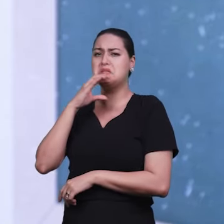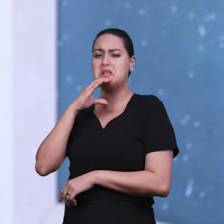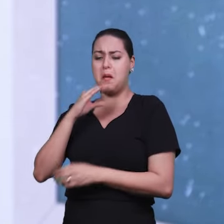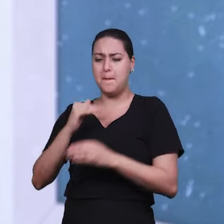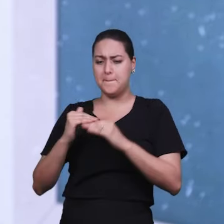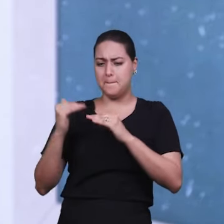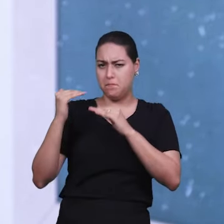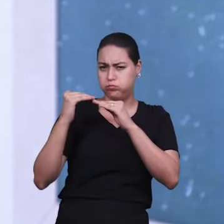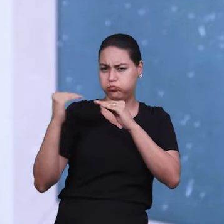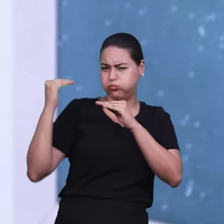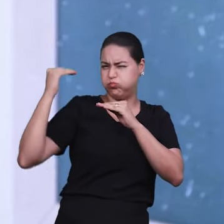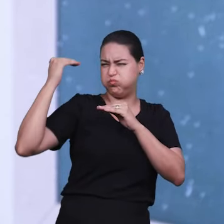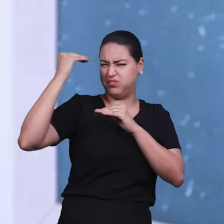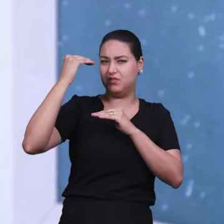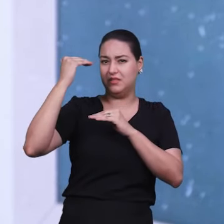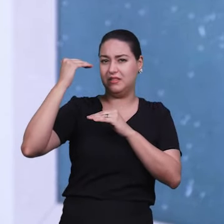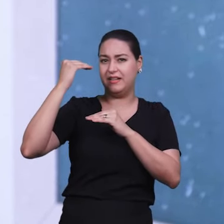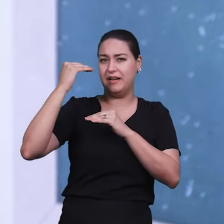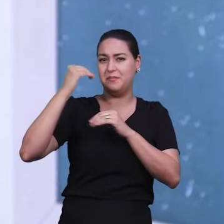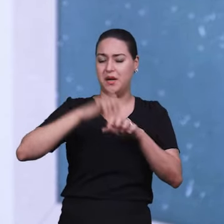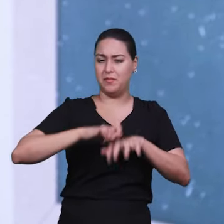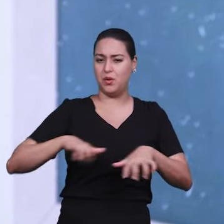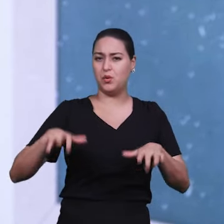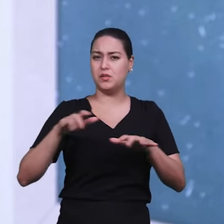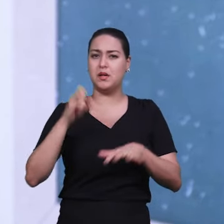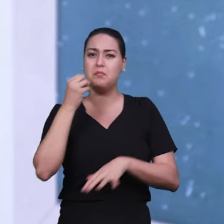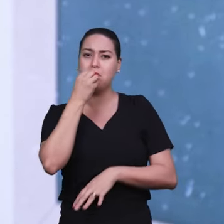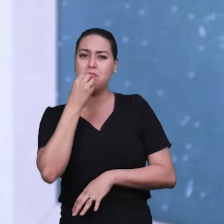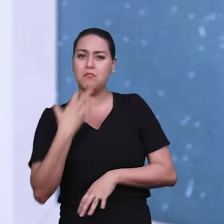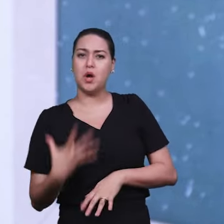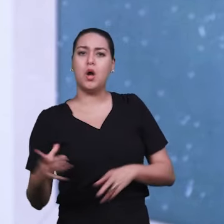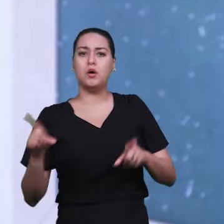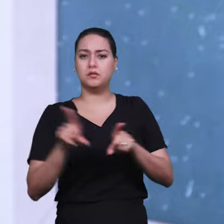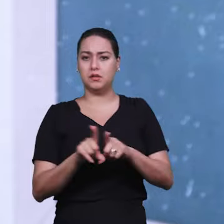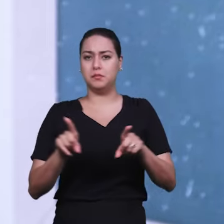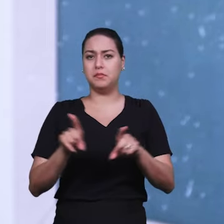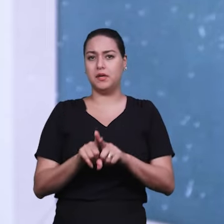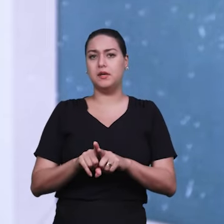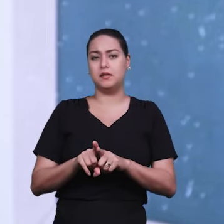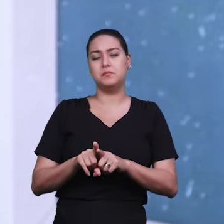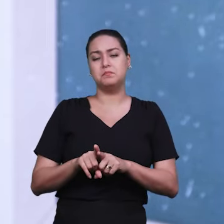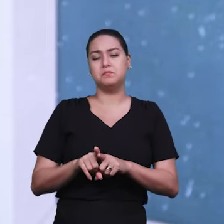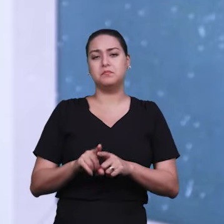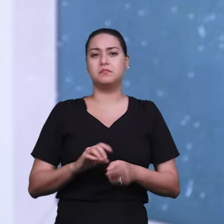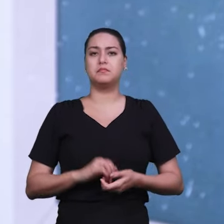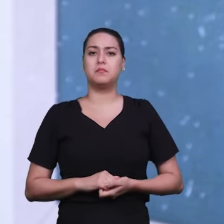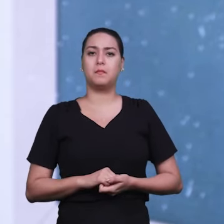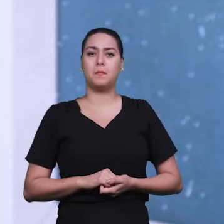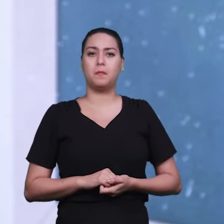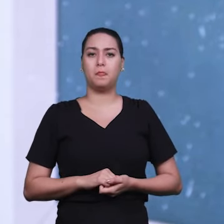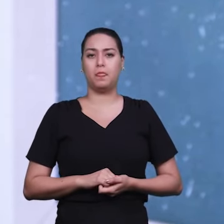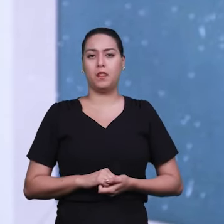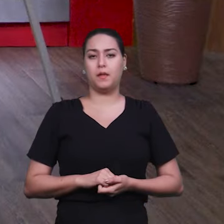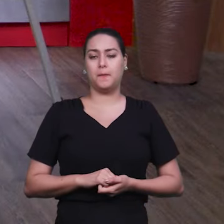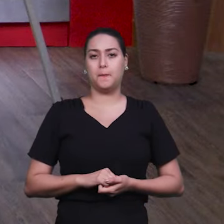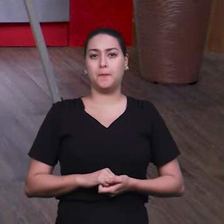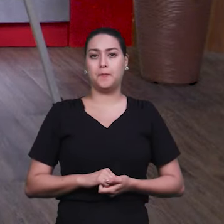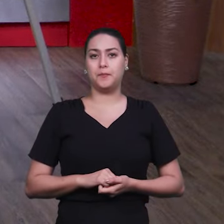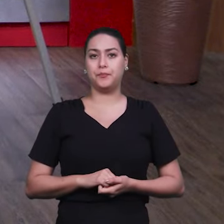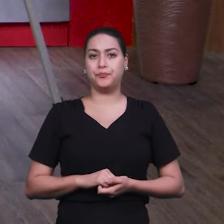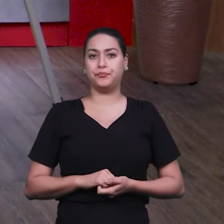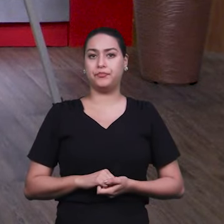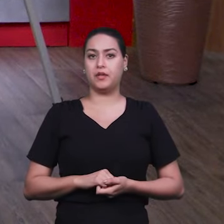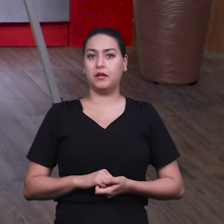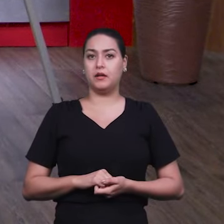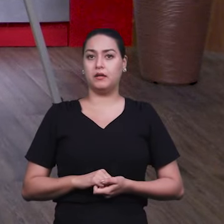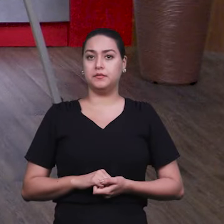mesmo e ter condicionalmente de tocar no nível bom, Sim, sim, sim. Você não acaba ficando muito deficiente, né? É,